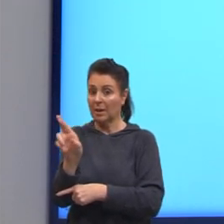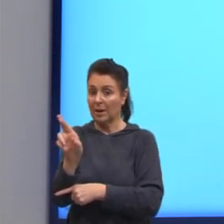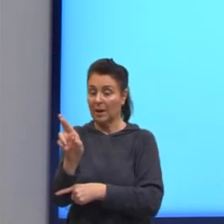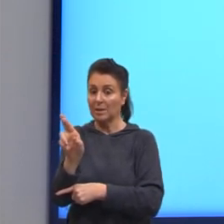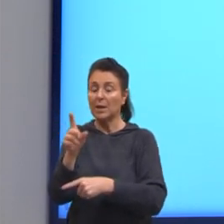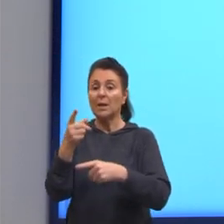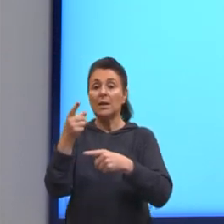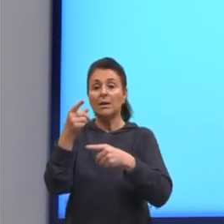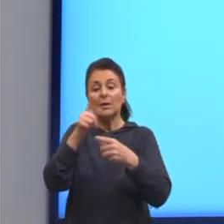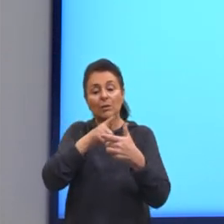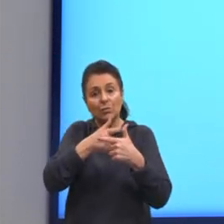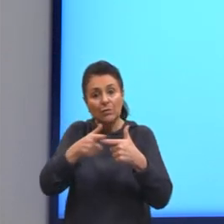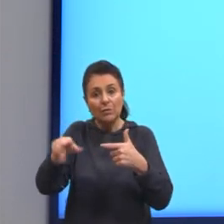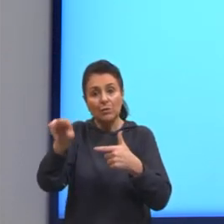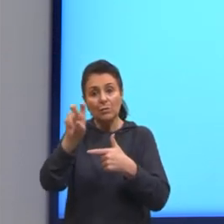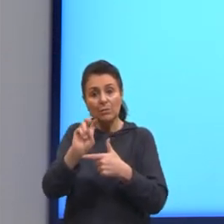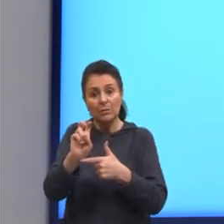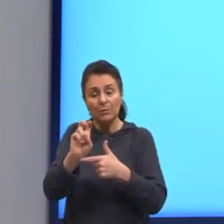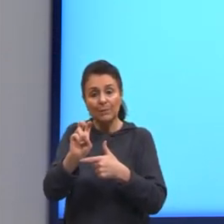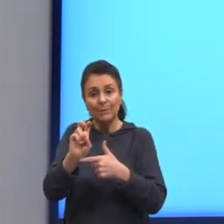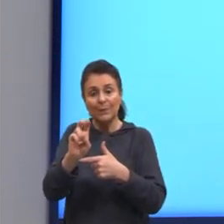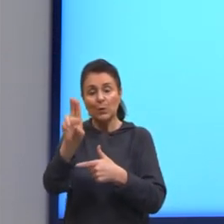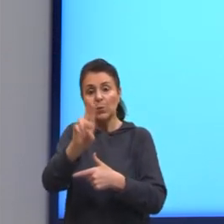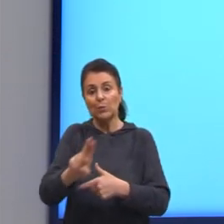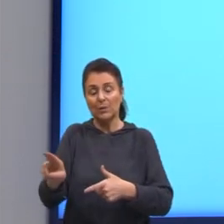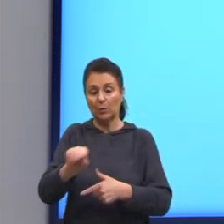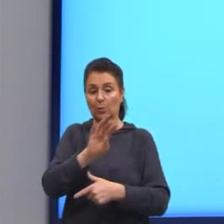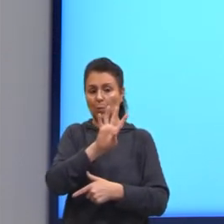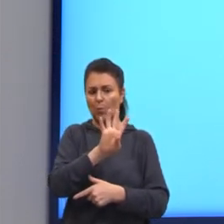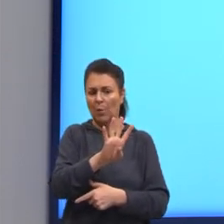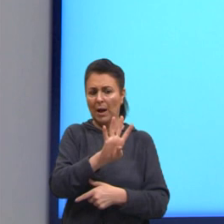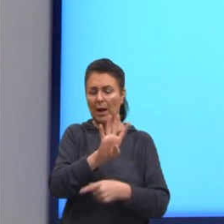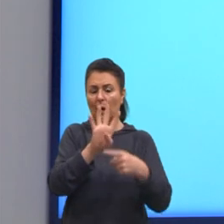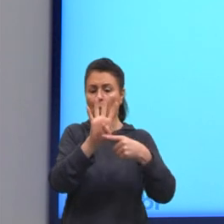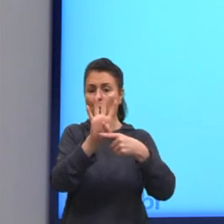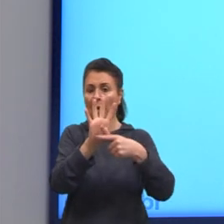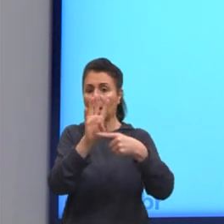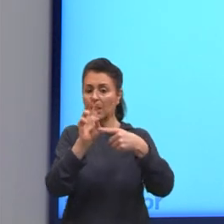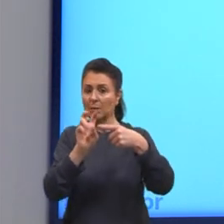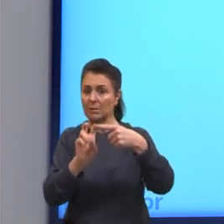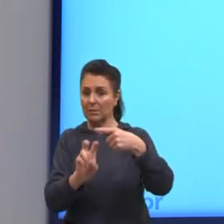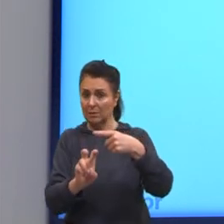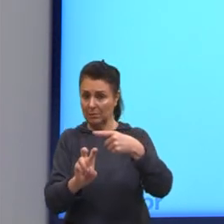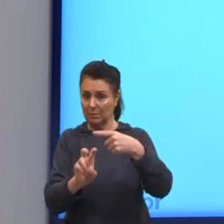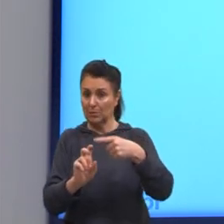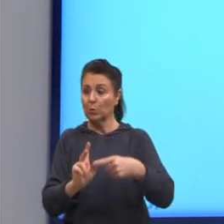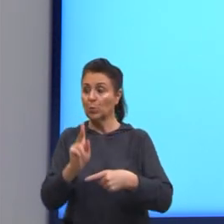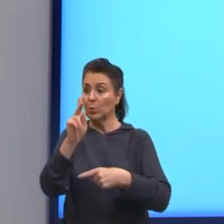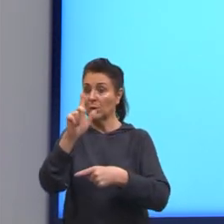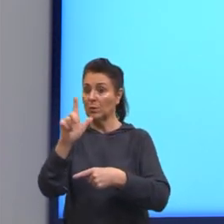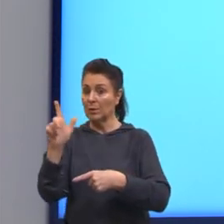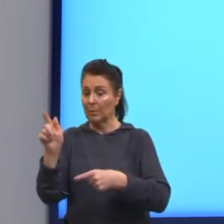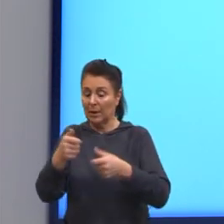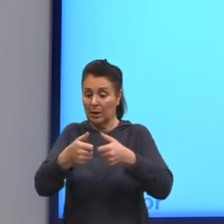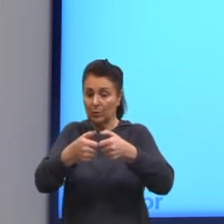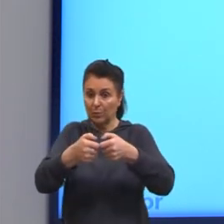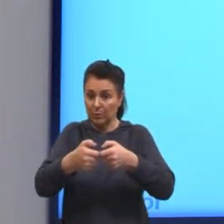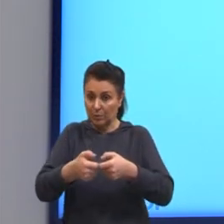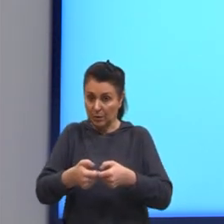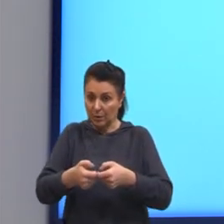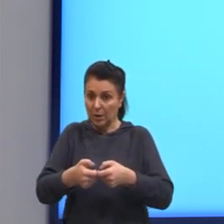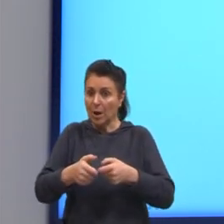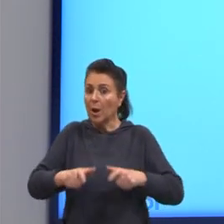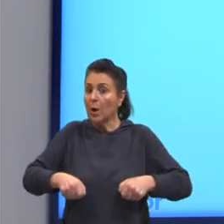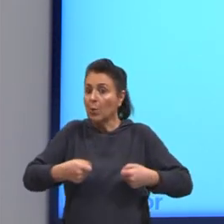dividir por 5. Então, utilizando 4 quintos do quilograma de amendoim, eu gasto apenas 8 reais.